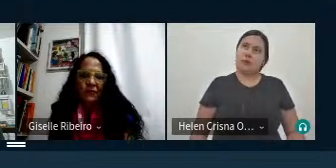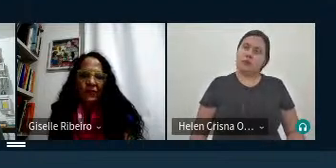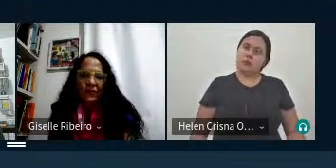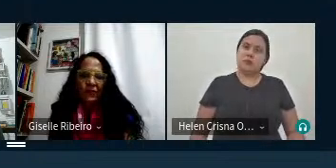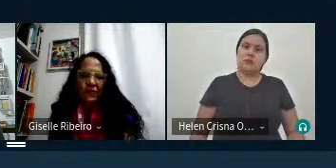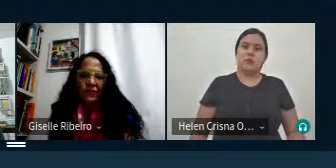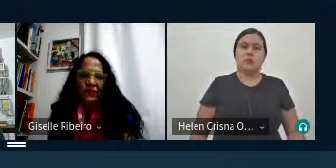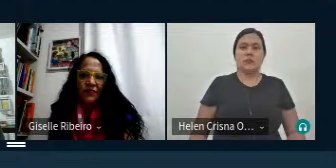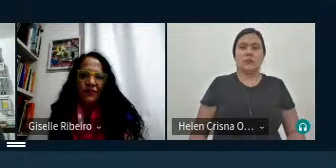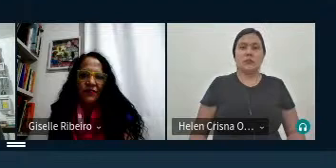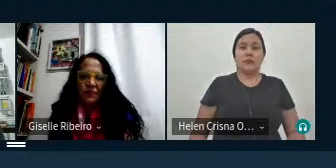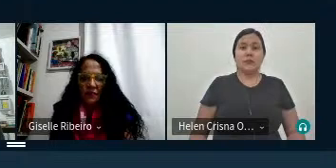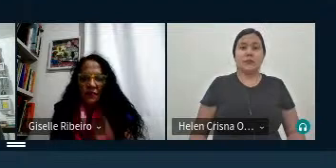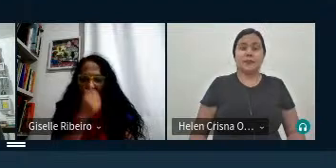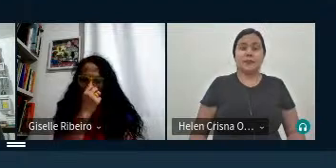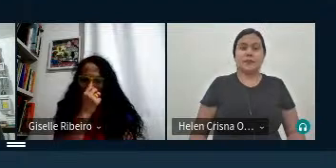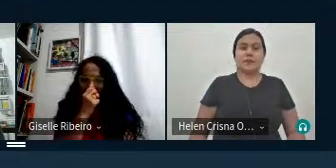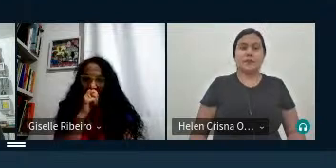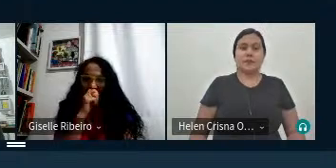tem algumas aqui